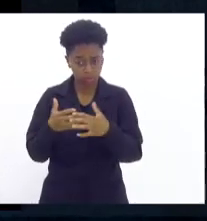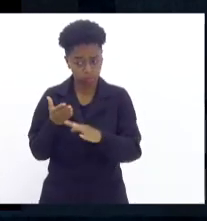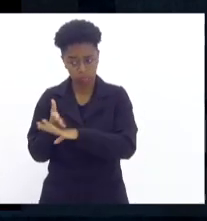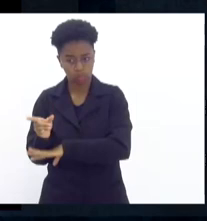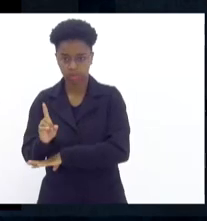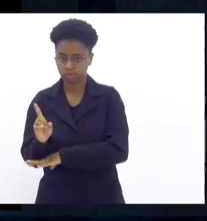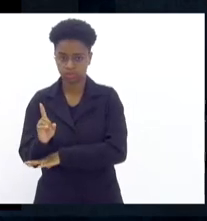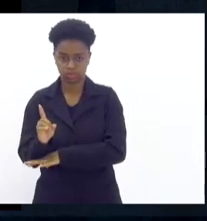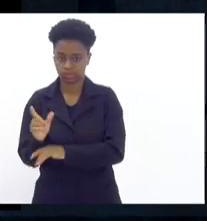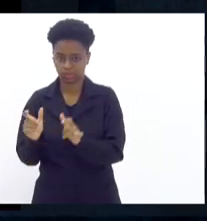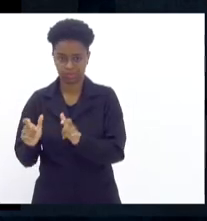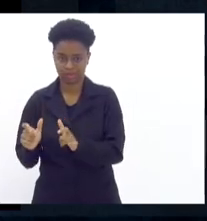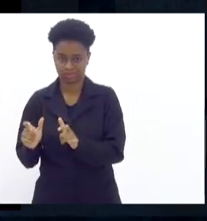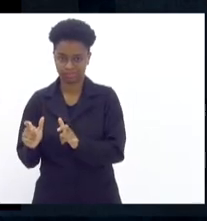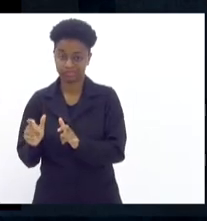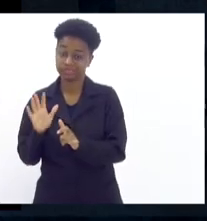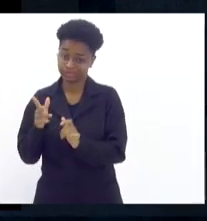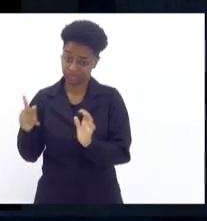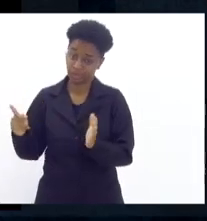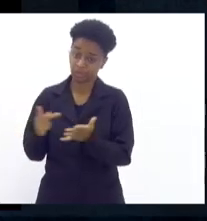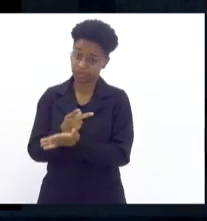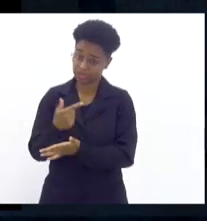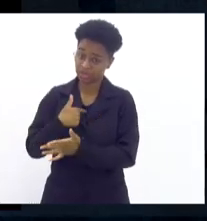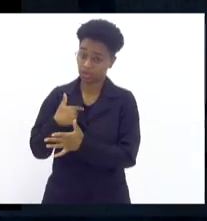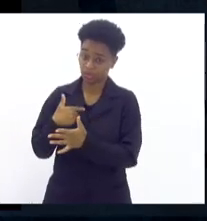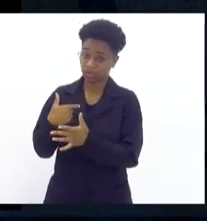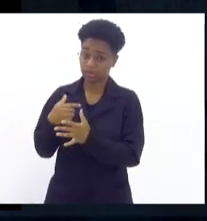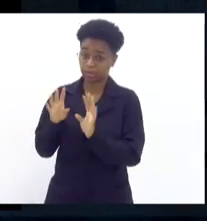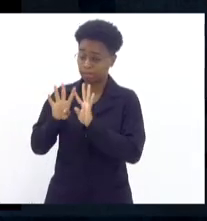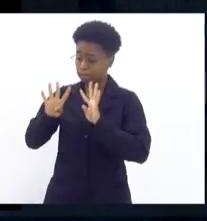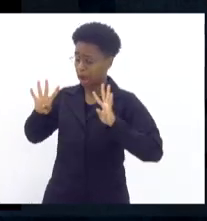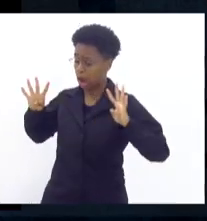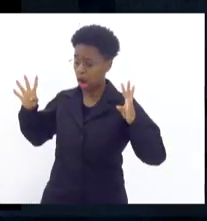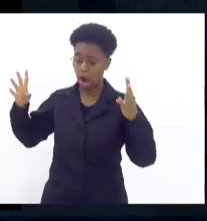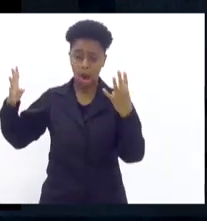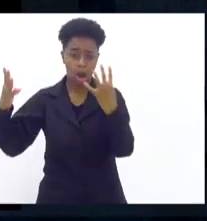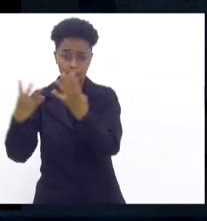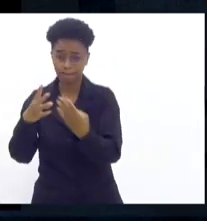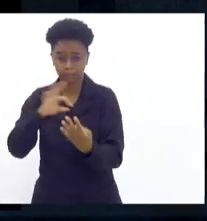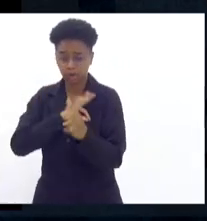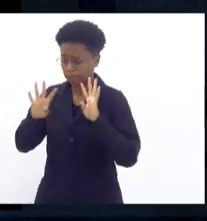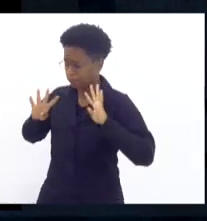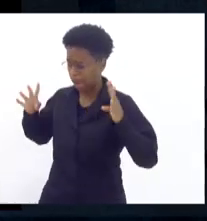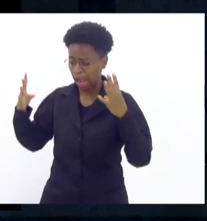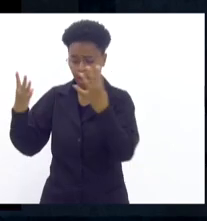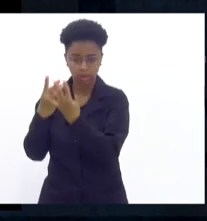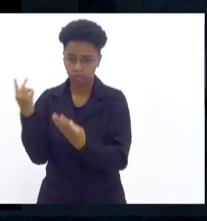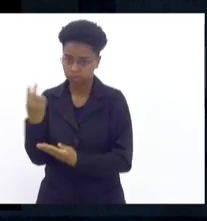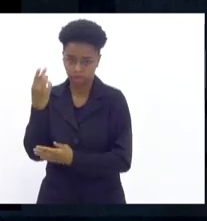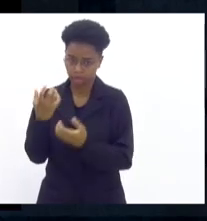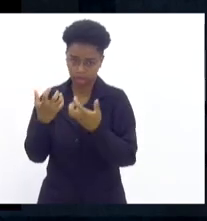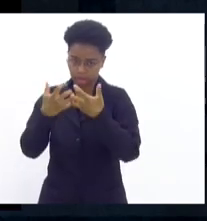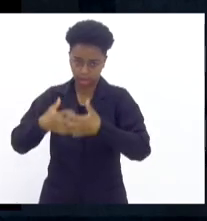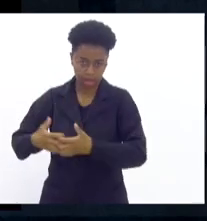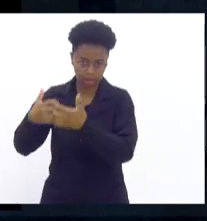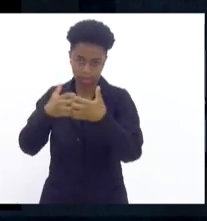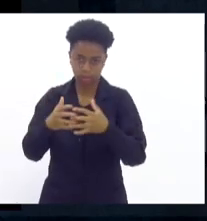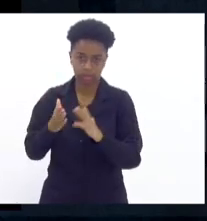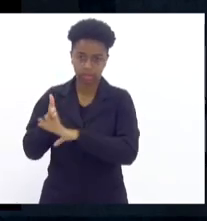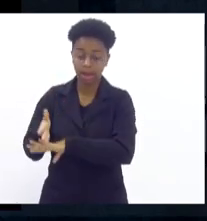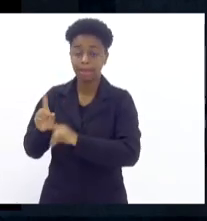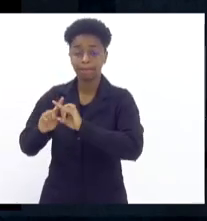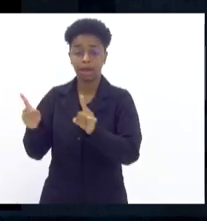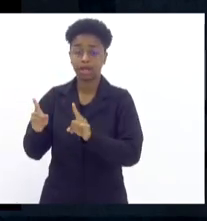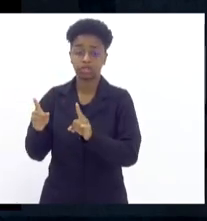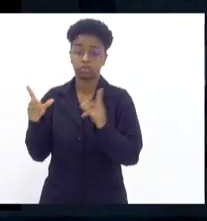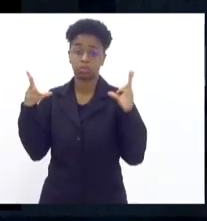como já aconteceu, de eu estar com a comunidade toda cercada, não tinha como entrar caminhão nenhum, e o motorista está